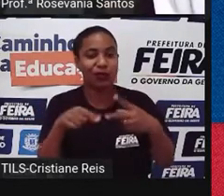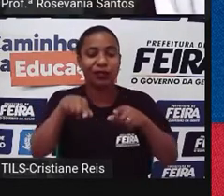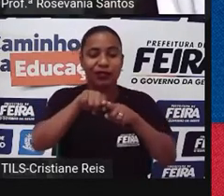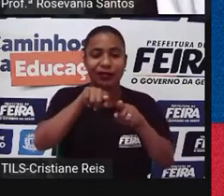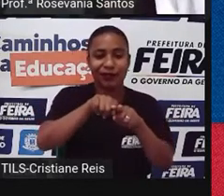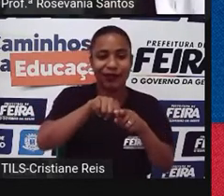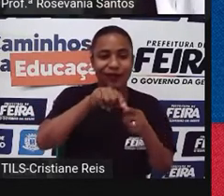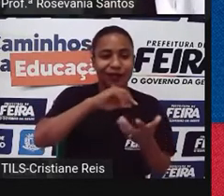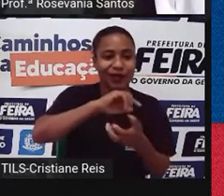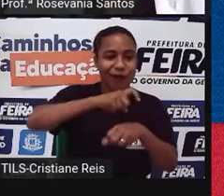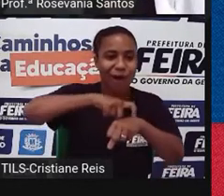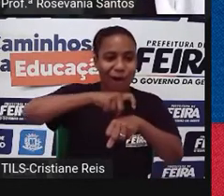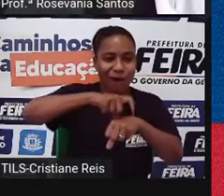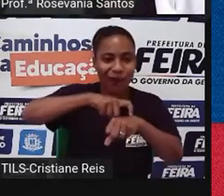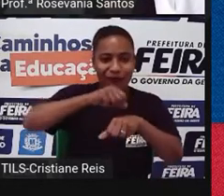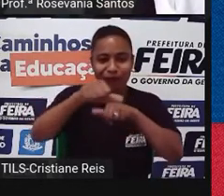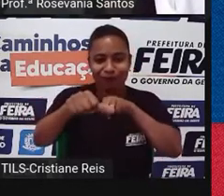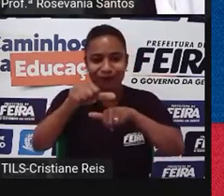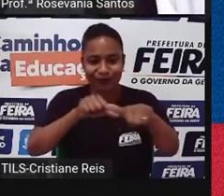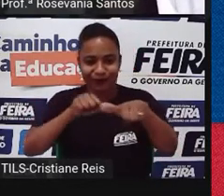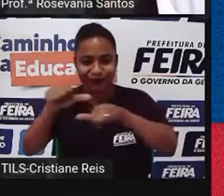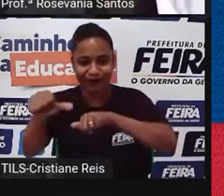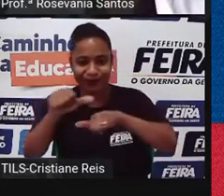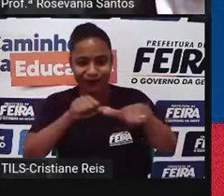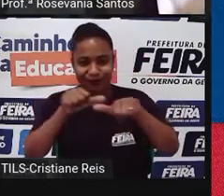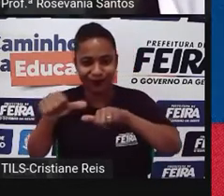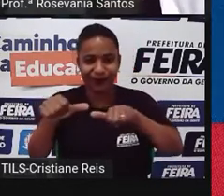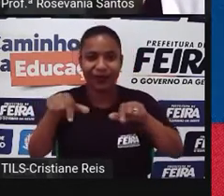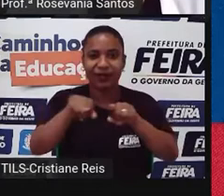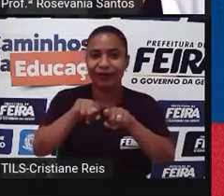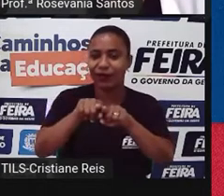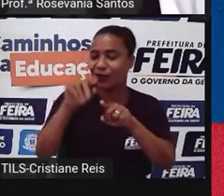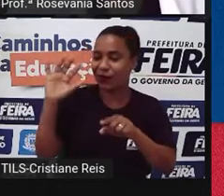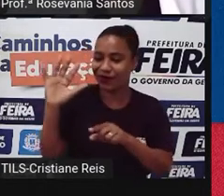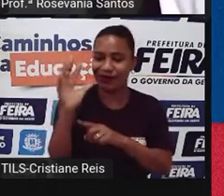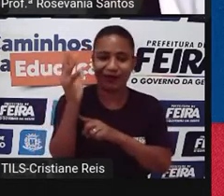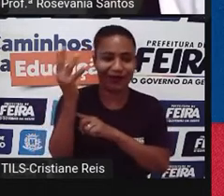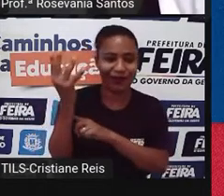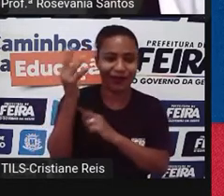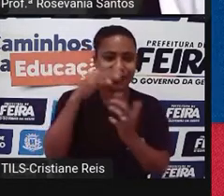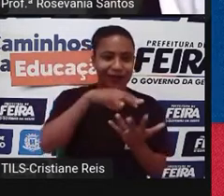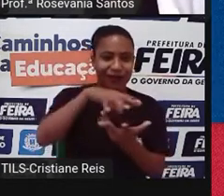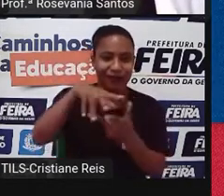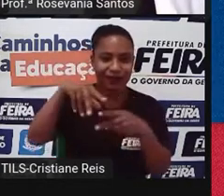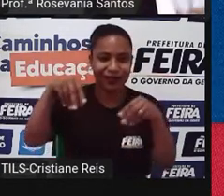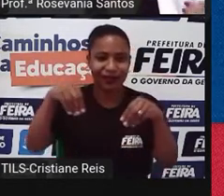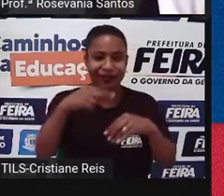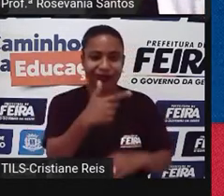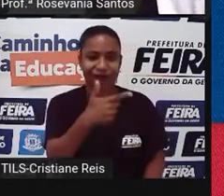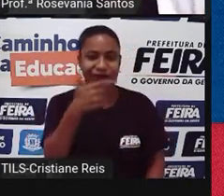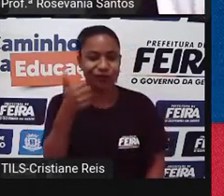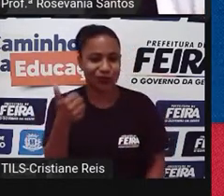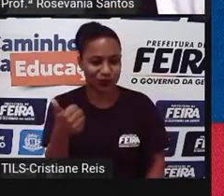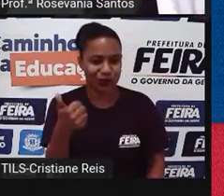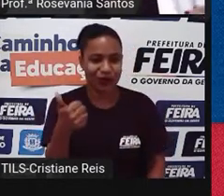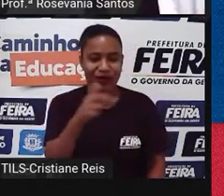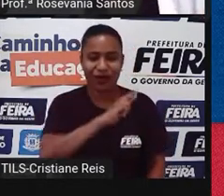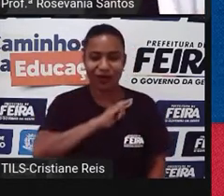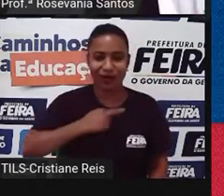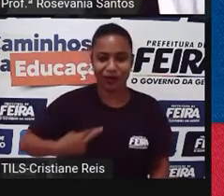algumas zonas climáticas do planeta Terra, ele tem 21 repúblicas,